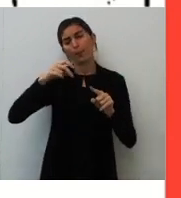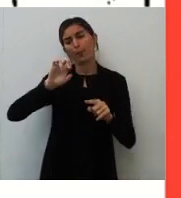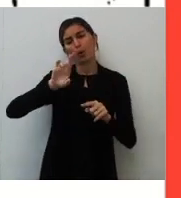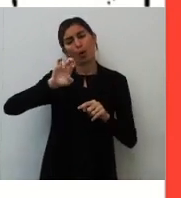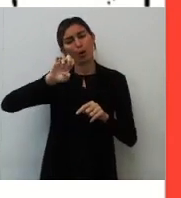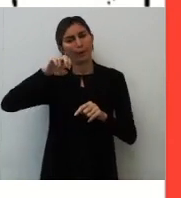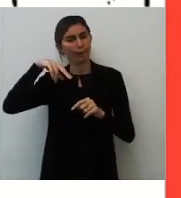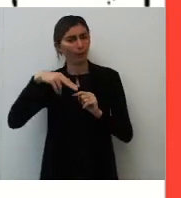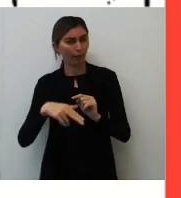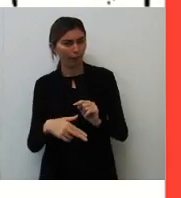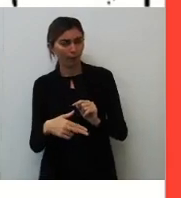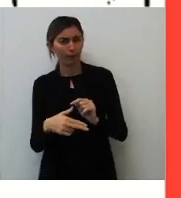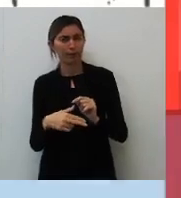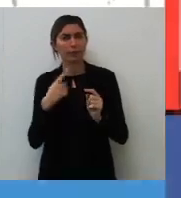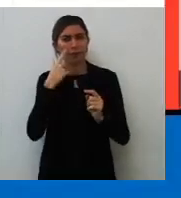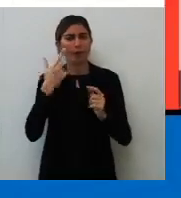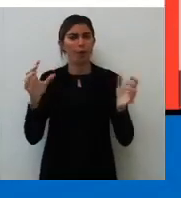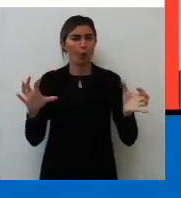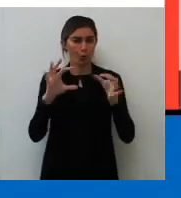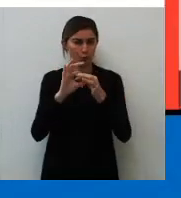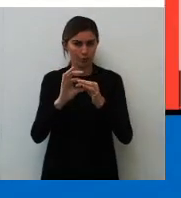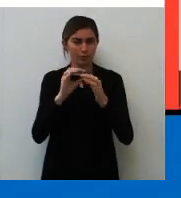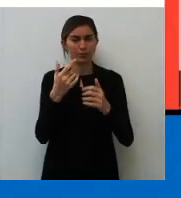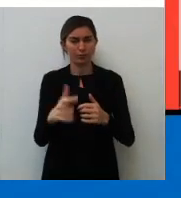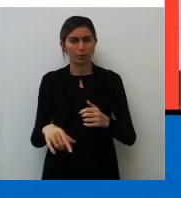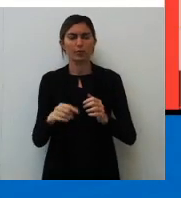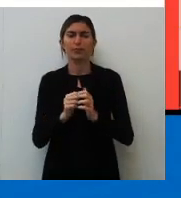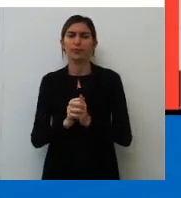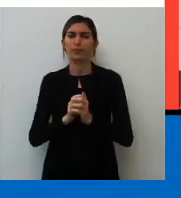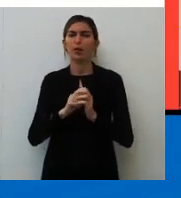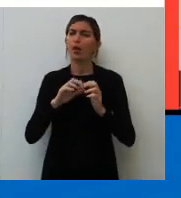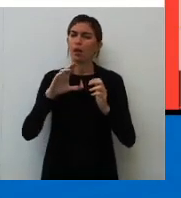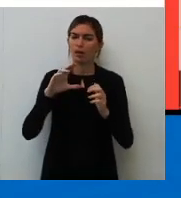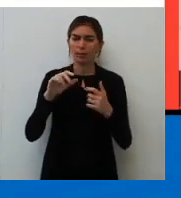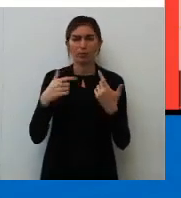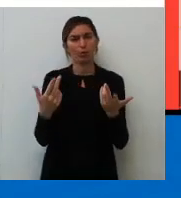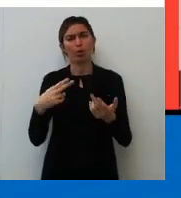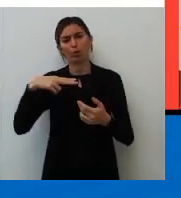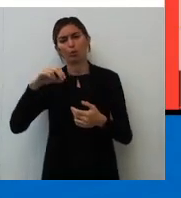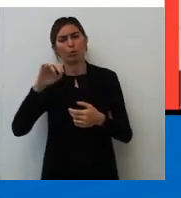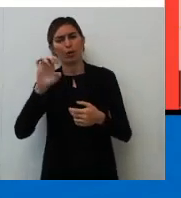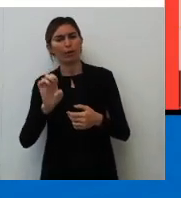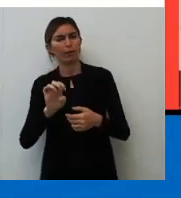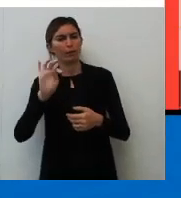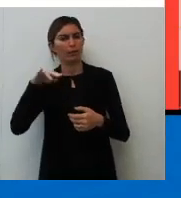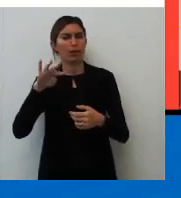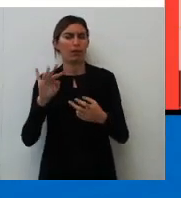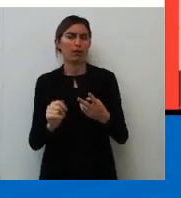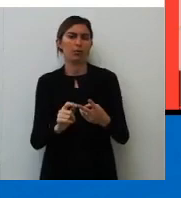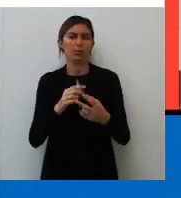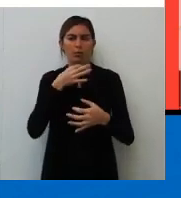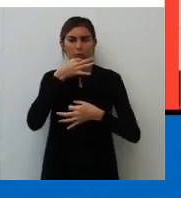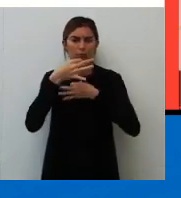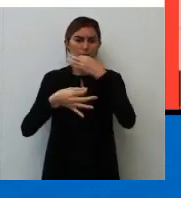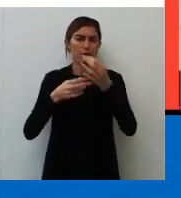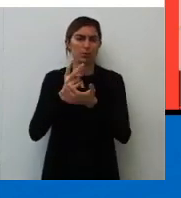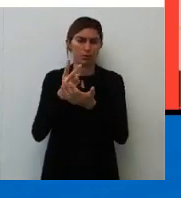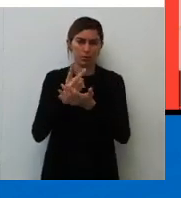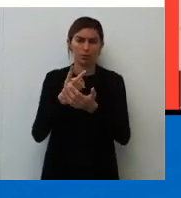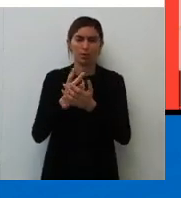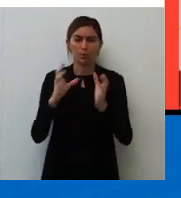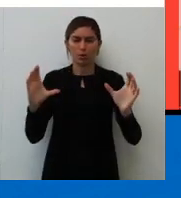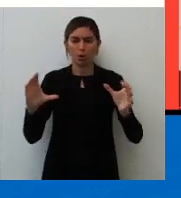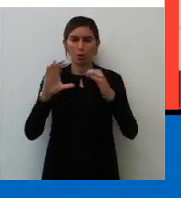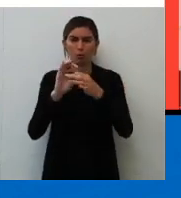olha mais uma vez a conjunção adversativa, né? Caberia ali um no entanto, um entretanto. A dica que eu sempre dou quando eu aula de